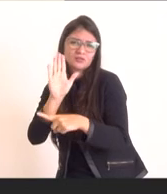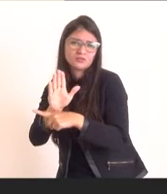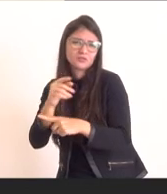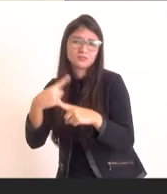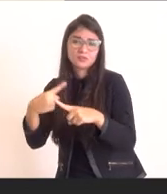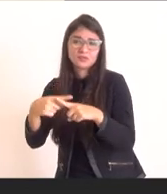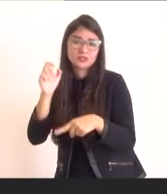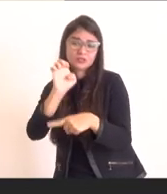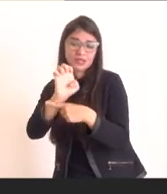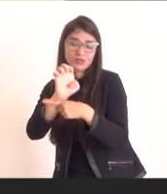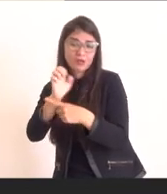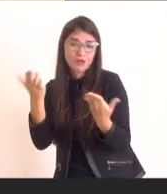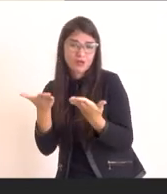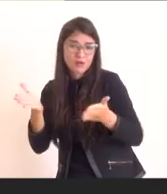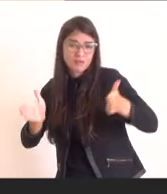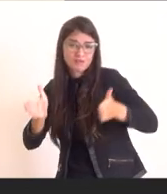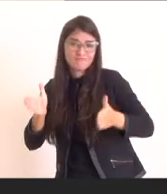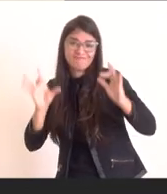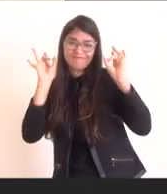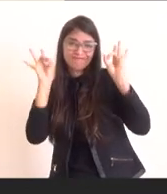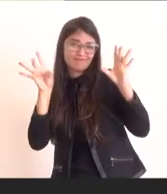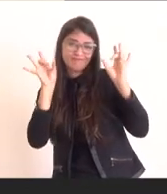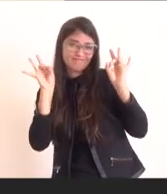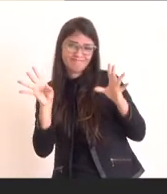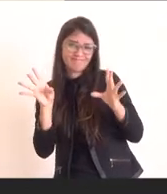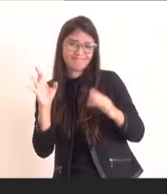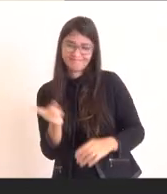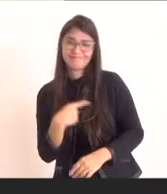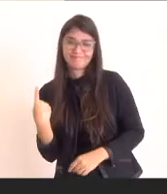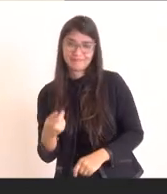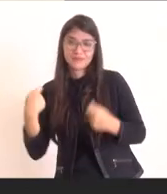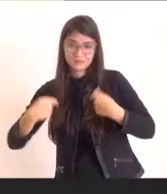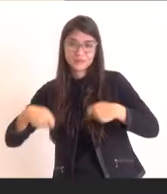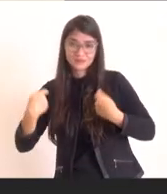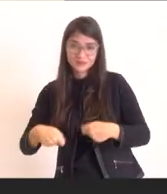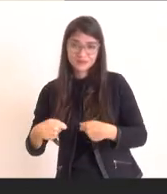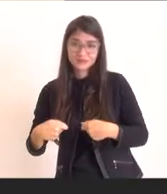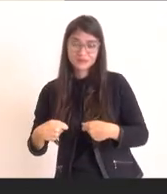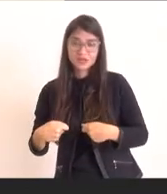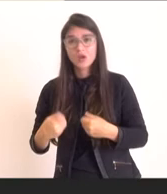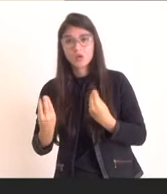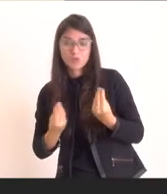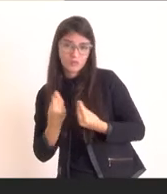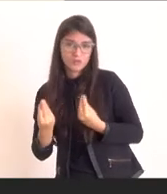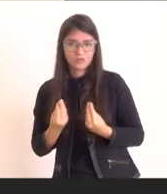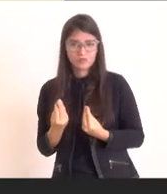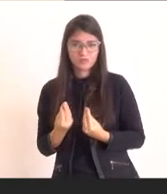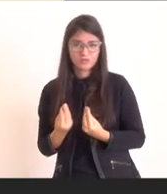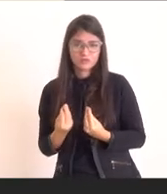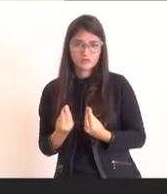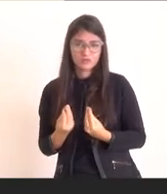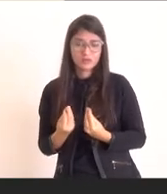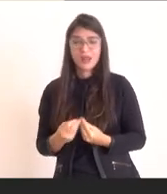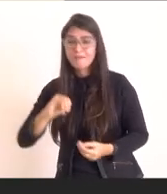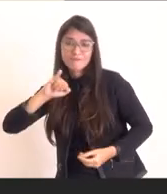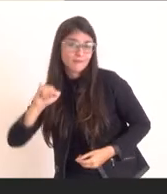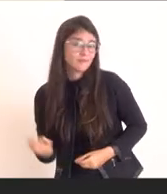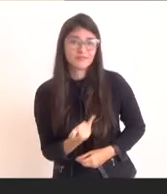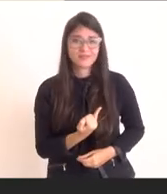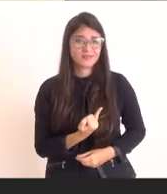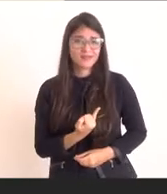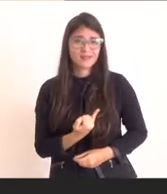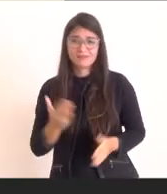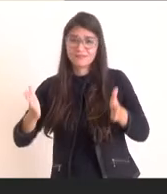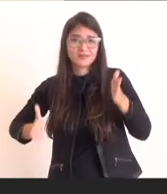está vivendo um momento especial, a gente precisa, de fato, fazer com que a gente aproveite esse